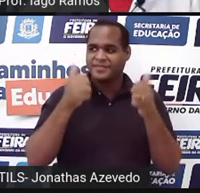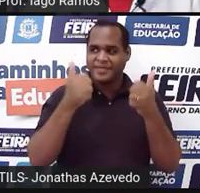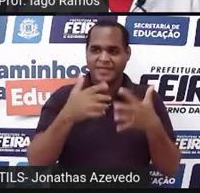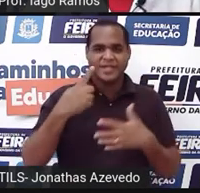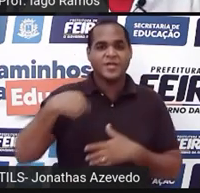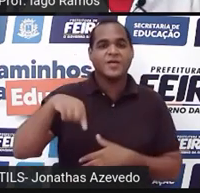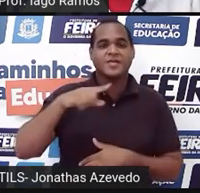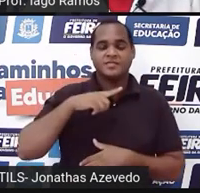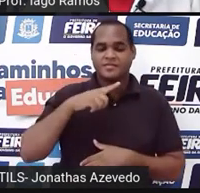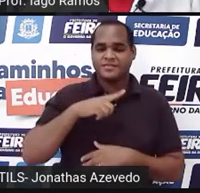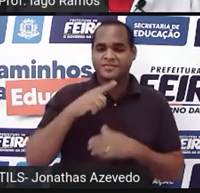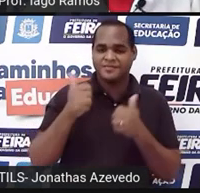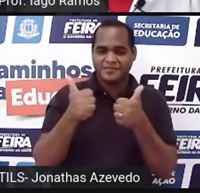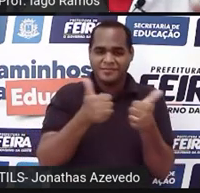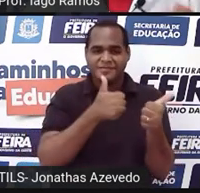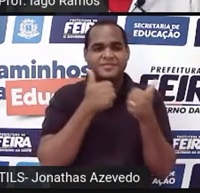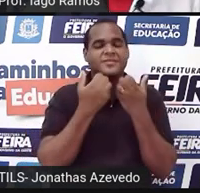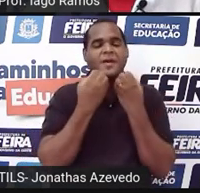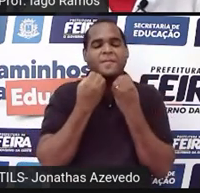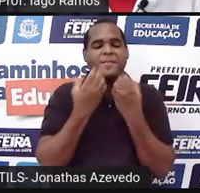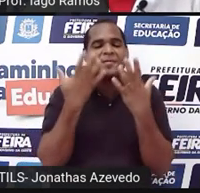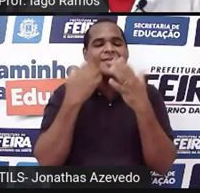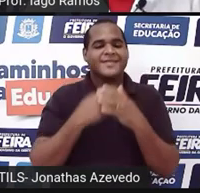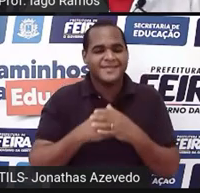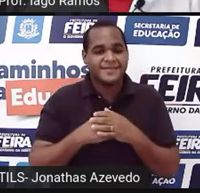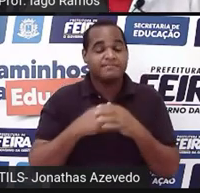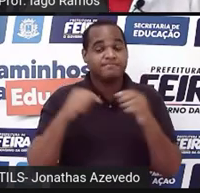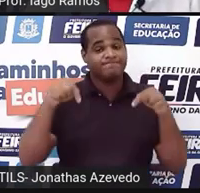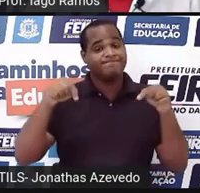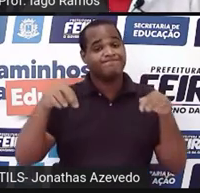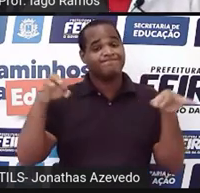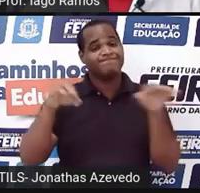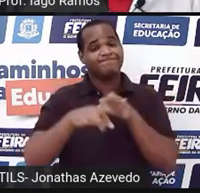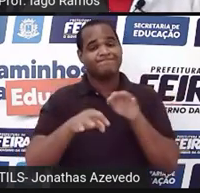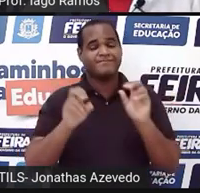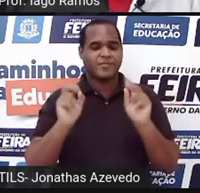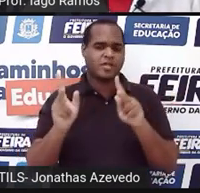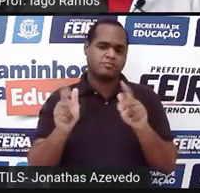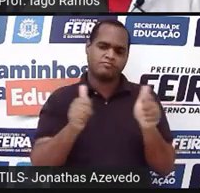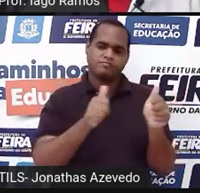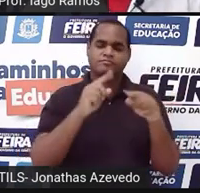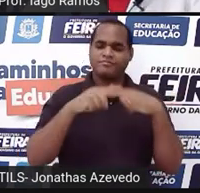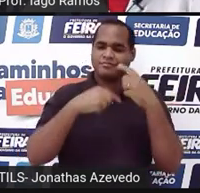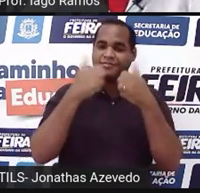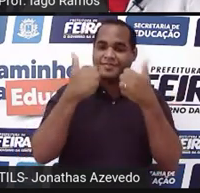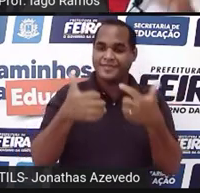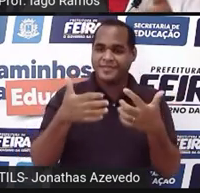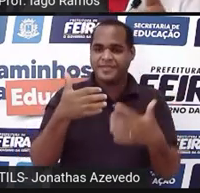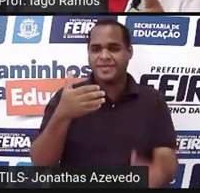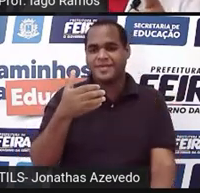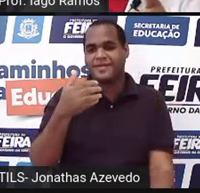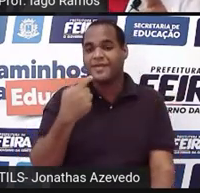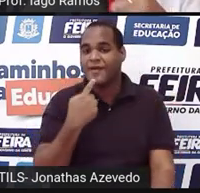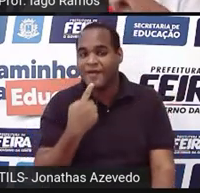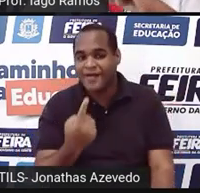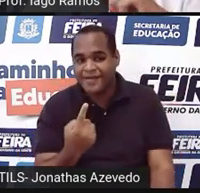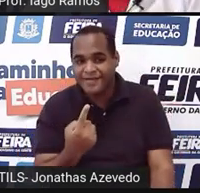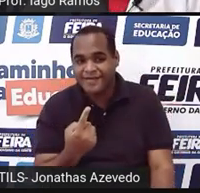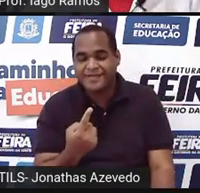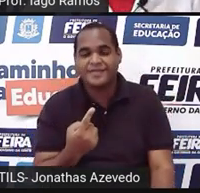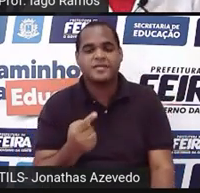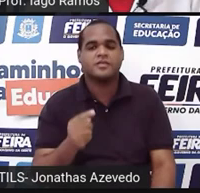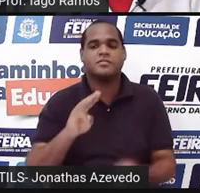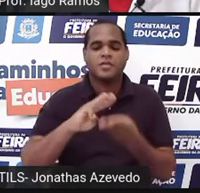Nós aqui curtimos bastante, mas a gente vai ficar por aqui, tá bom? Desde já até a próxima. Olha o recado de sempre.